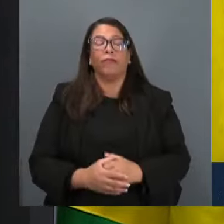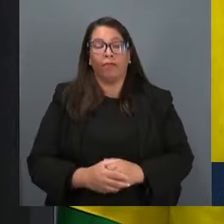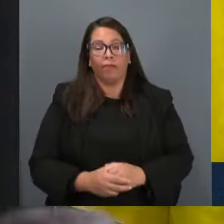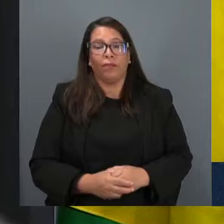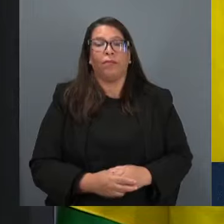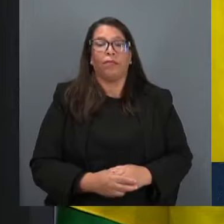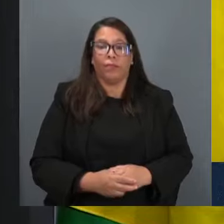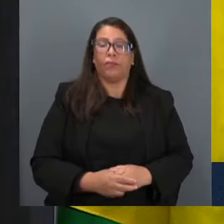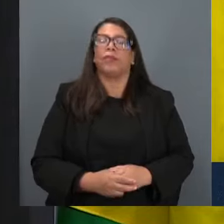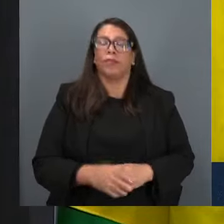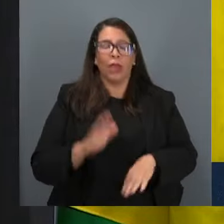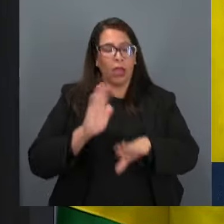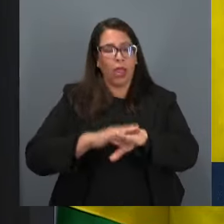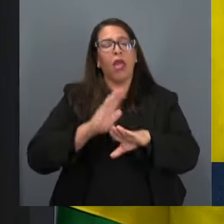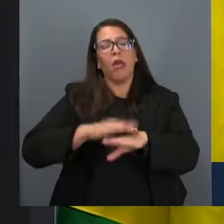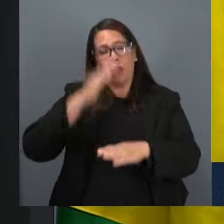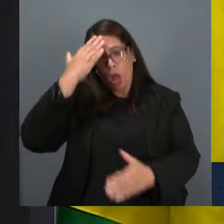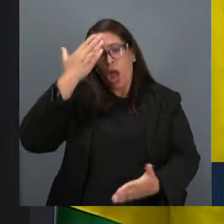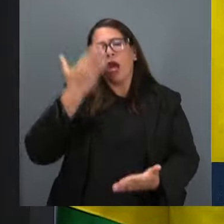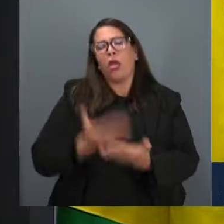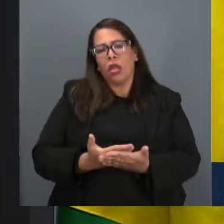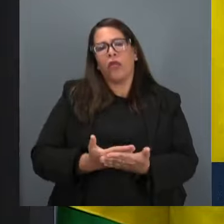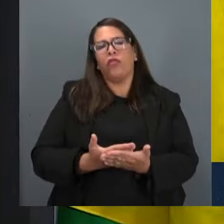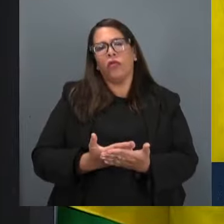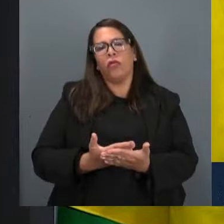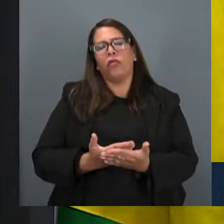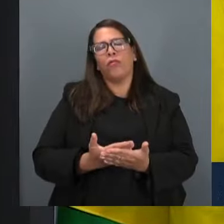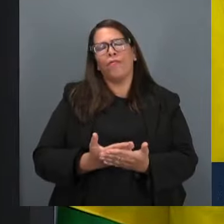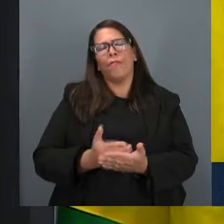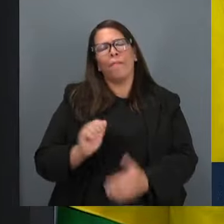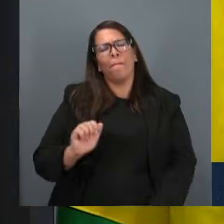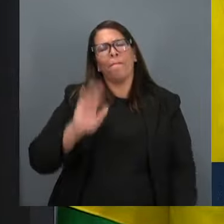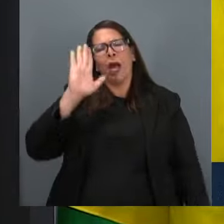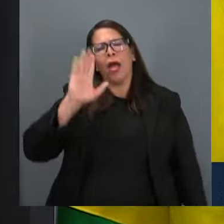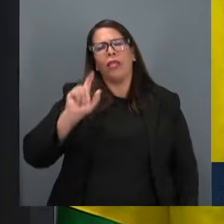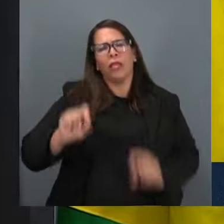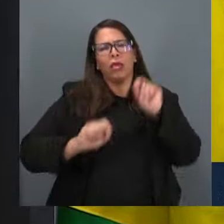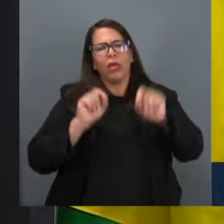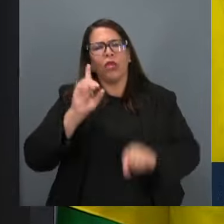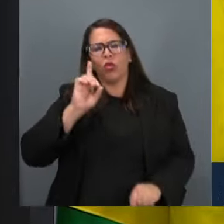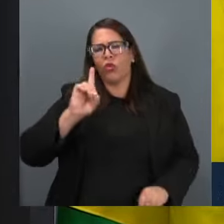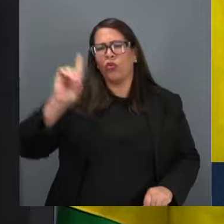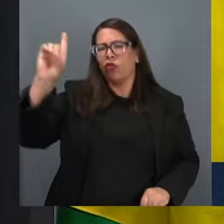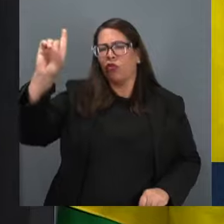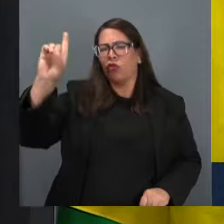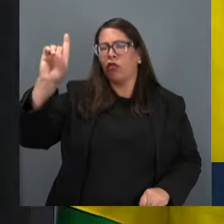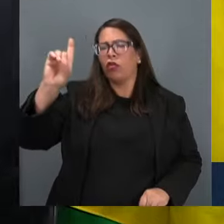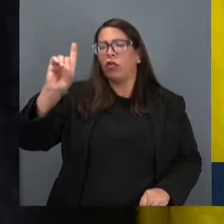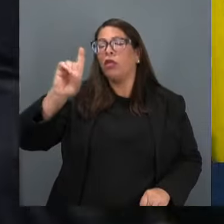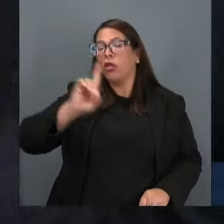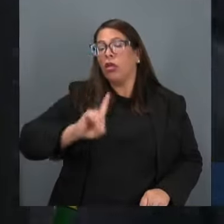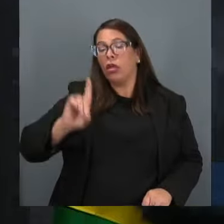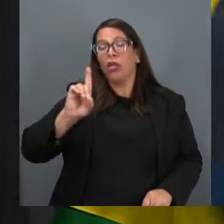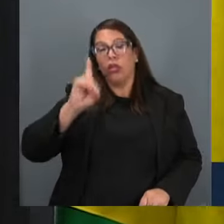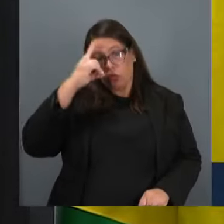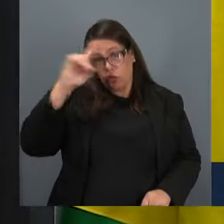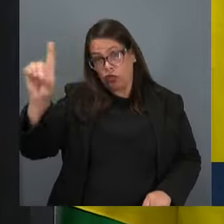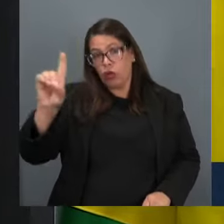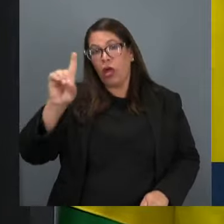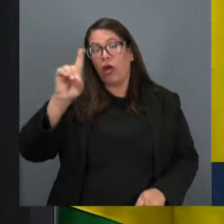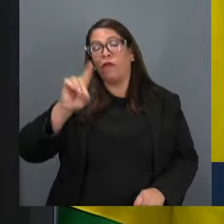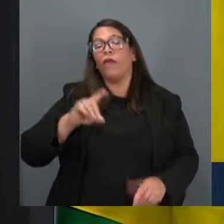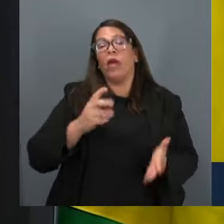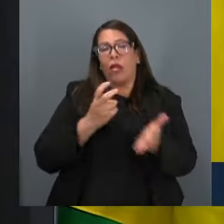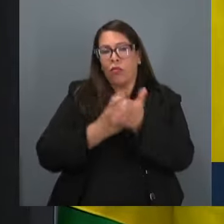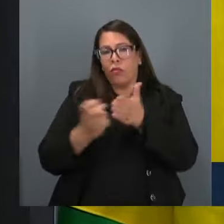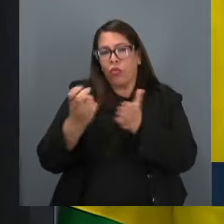Eu acredito firmemente, cada vez mais, que no dia que deliberarmos um processo de impeachment,